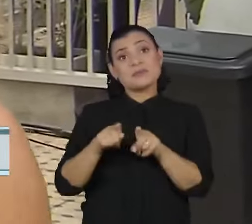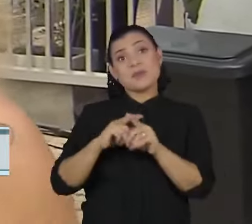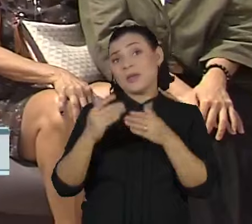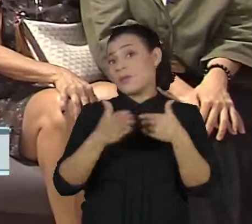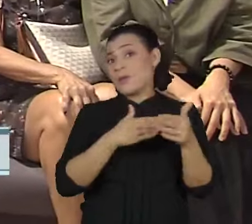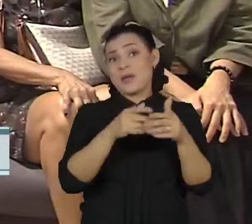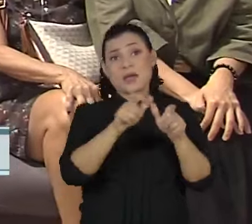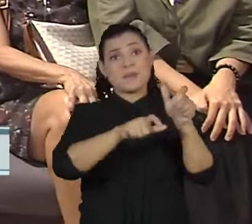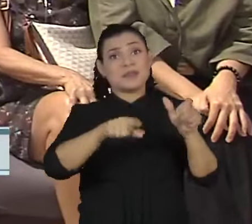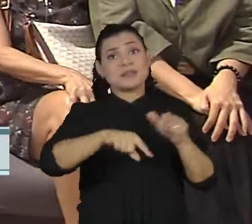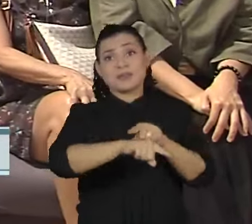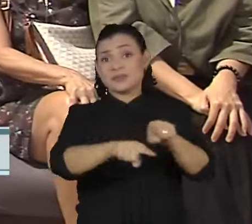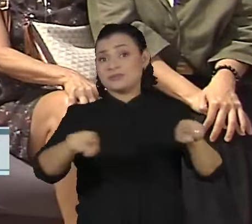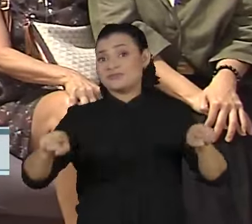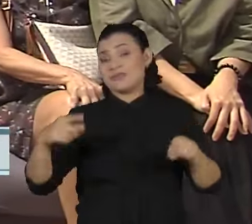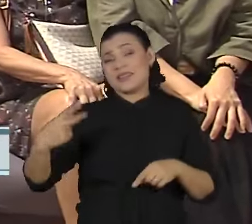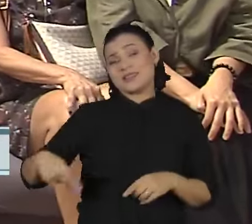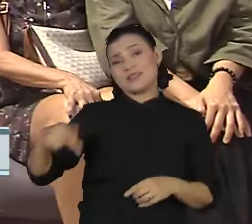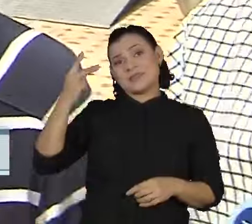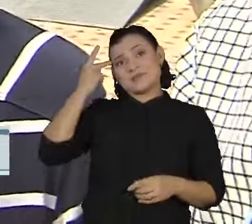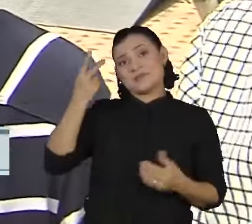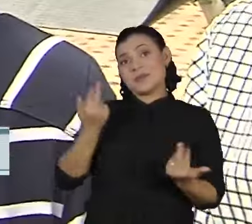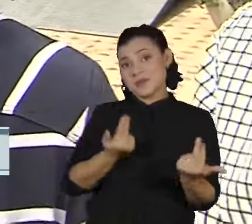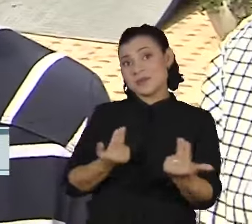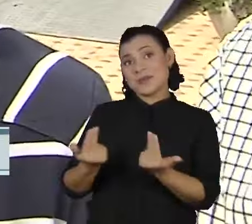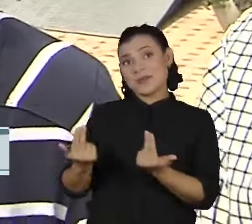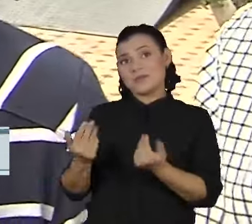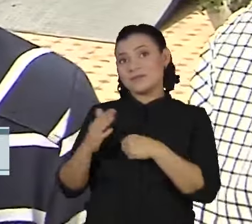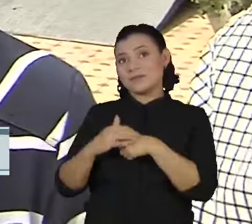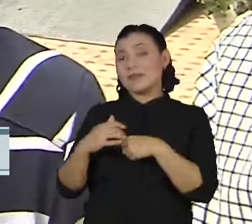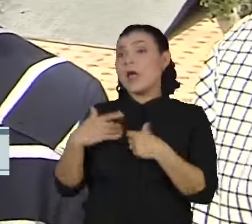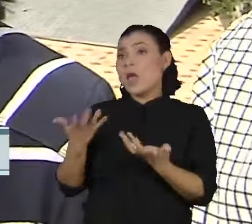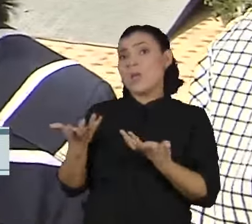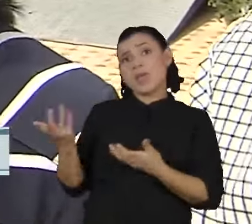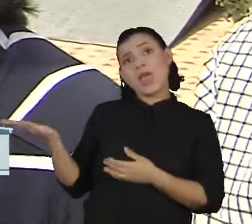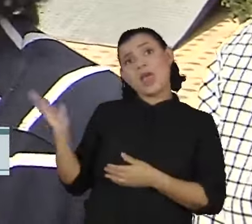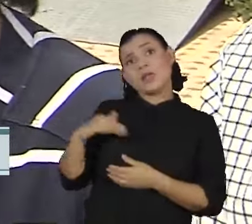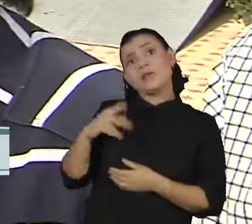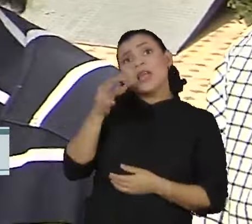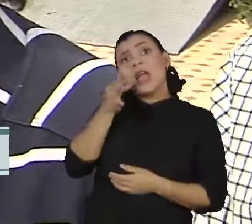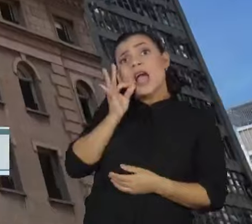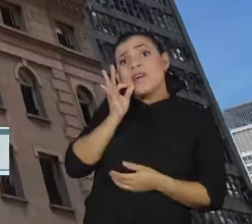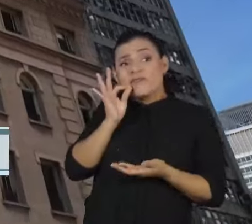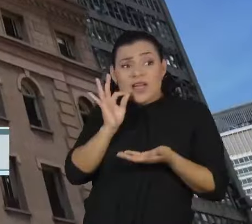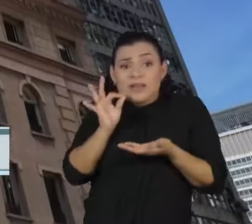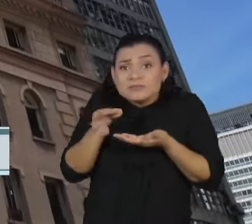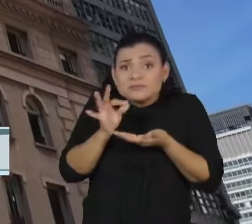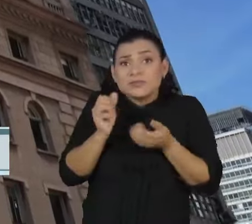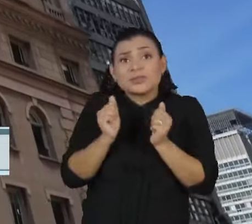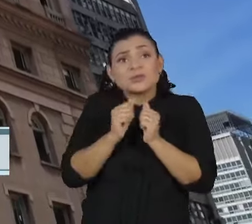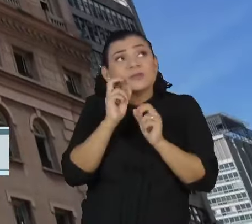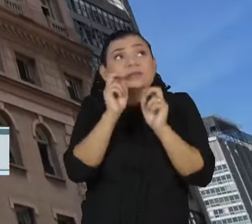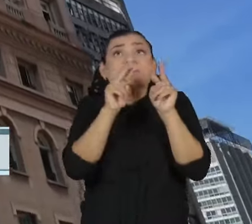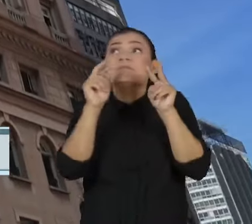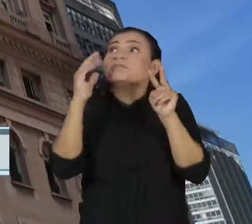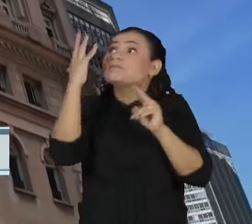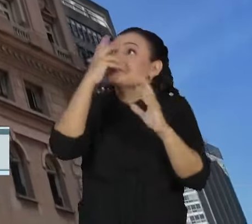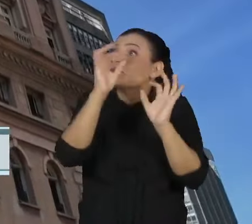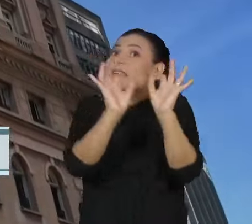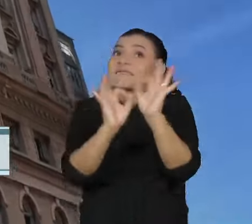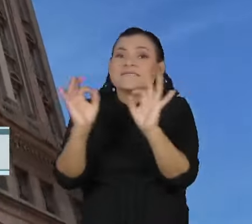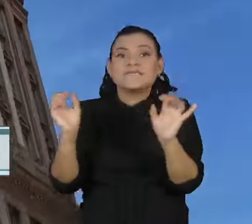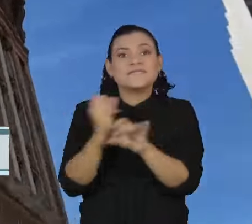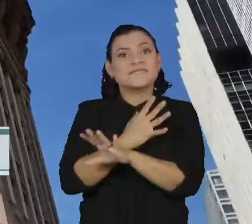vida de todos os paulistanos aqui. Vou querer vir tomar um cafezinho aqui para ver a paisagem modificada do